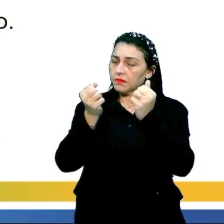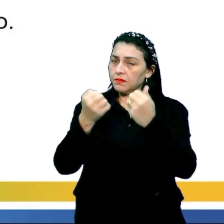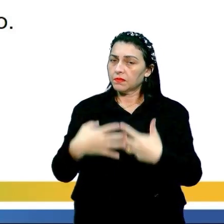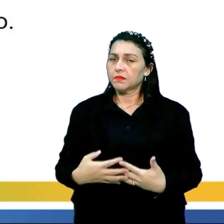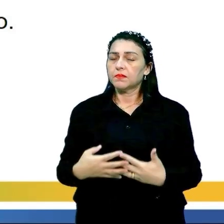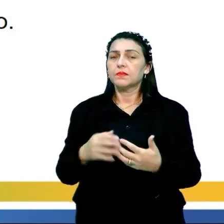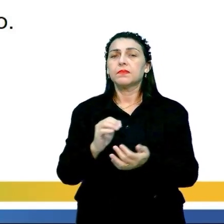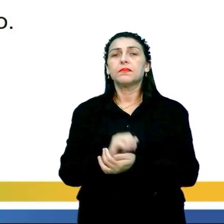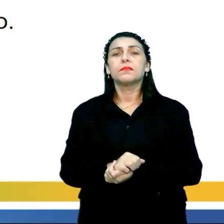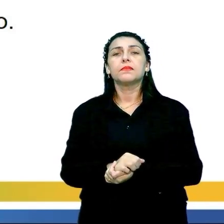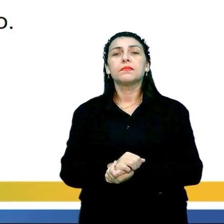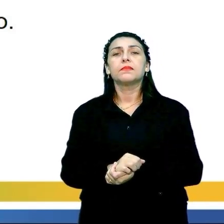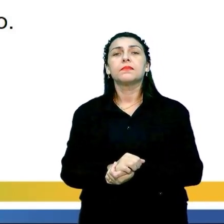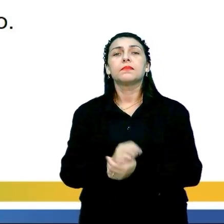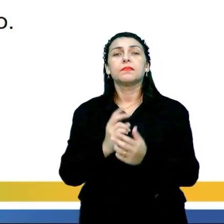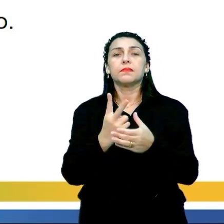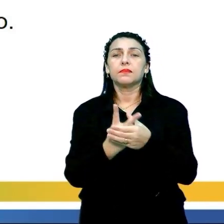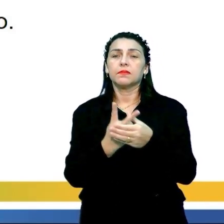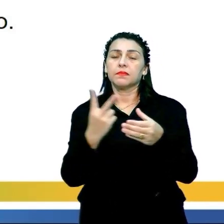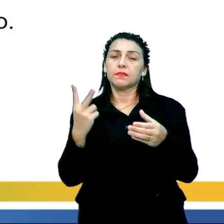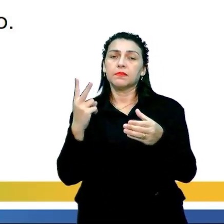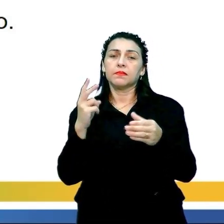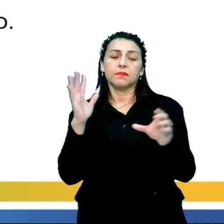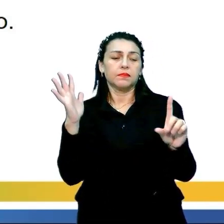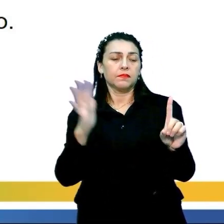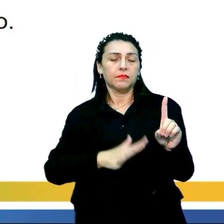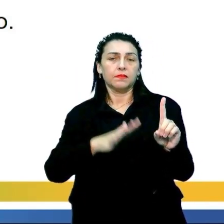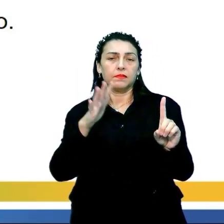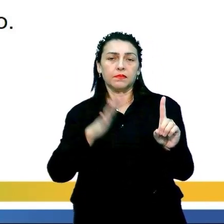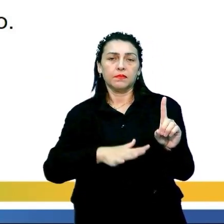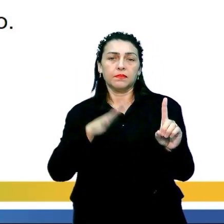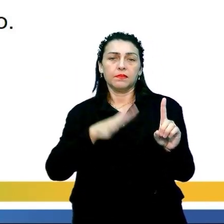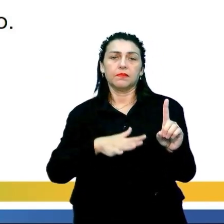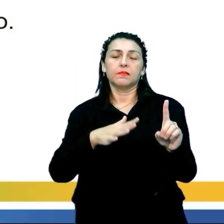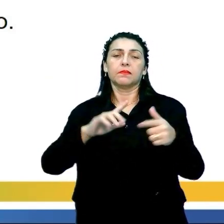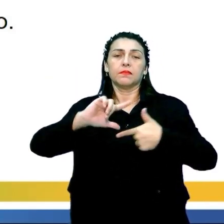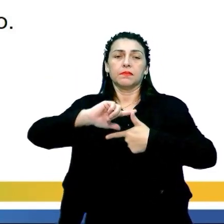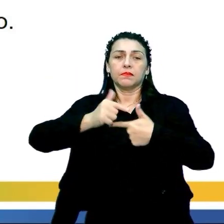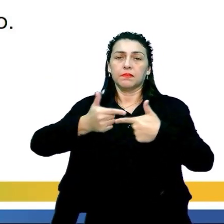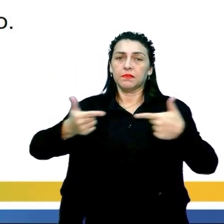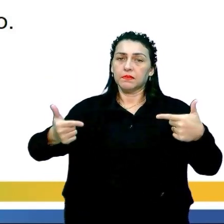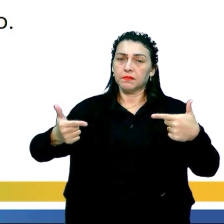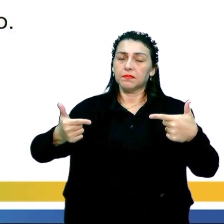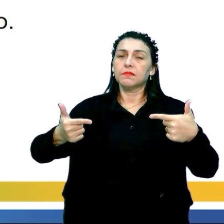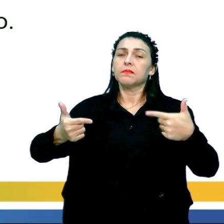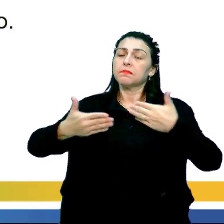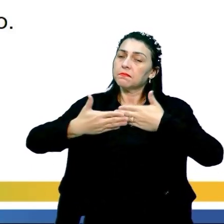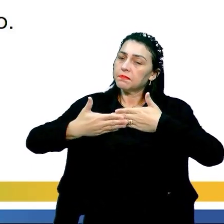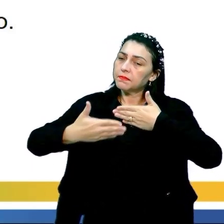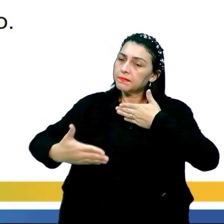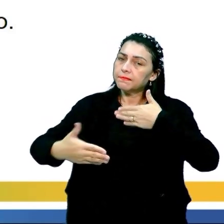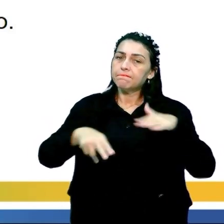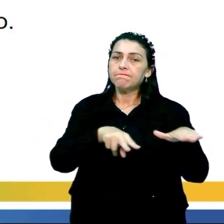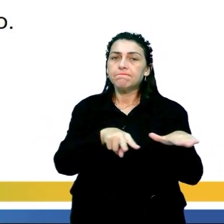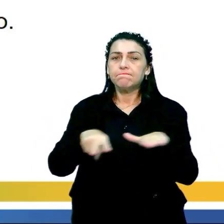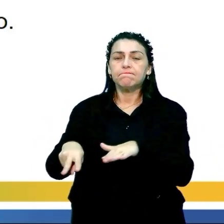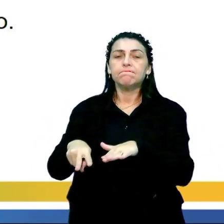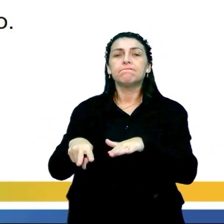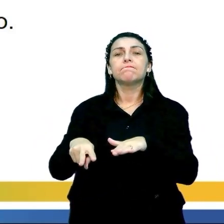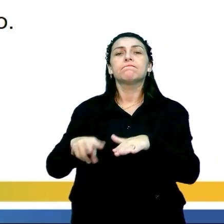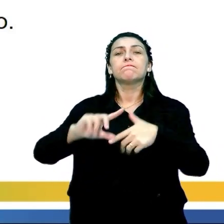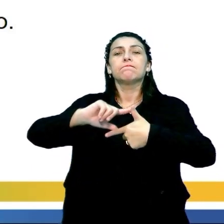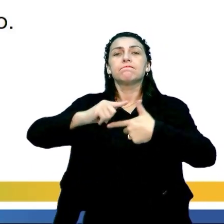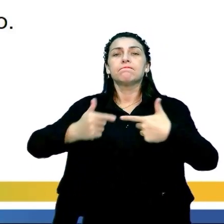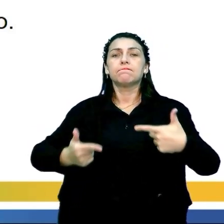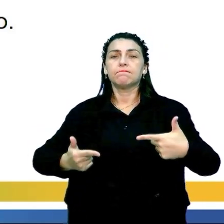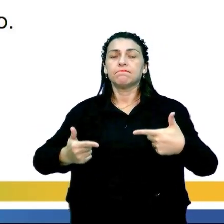questão, de que as vanguardas influenciaram o modernismo, de que a partir da Semana de Arte Moderna,